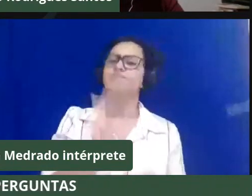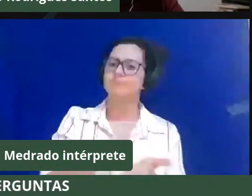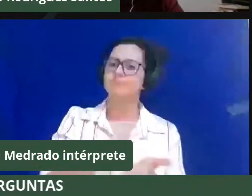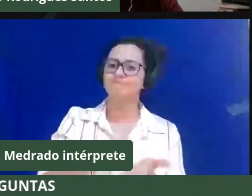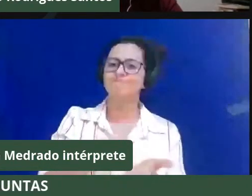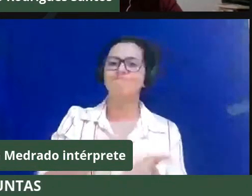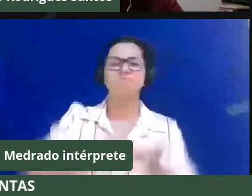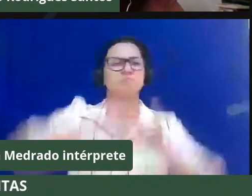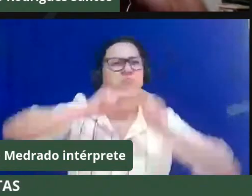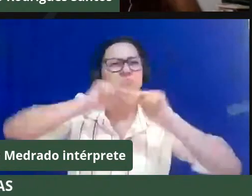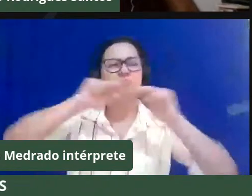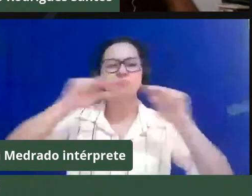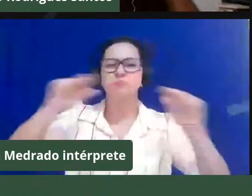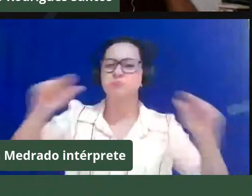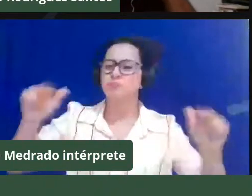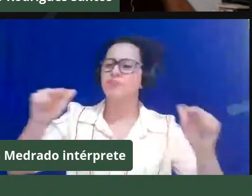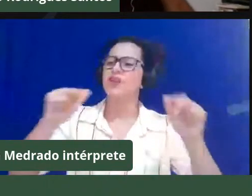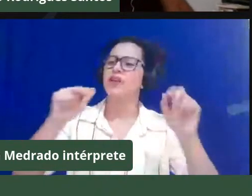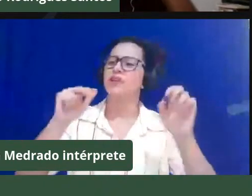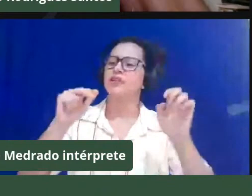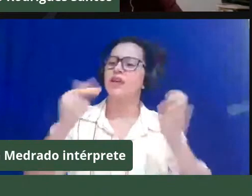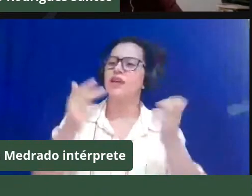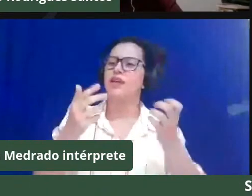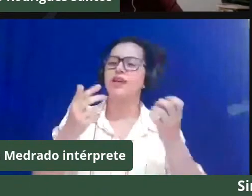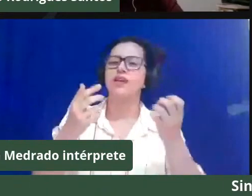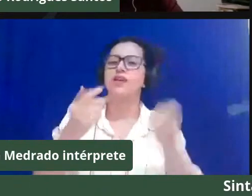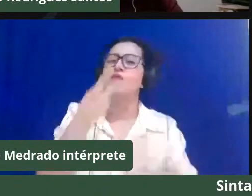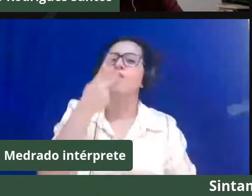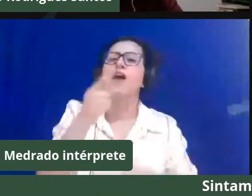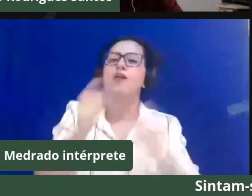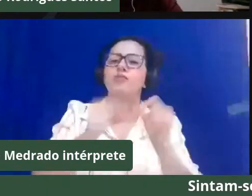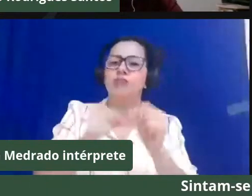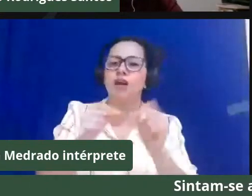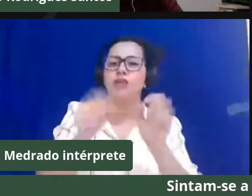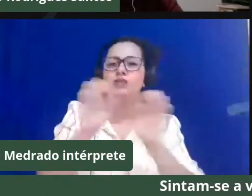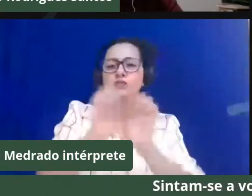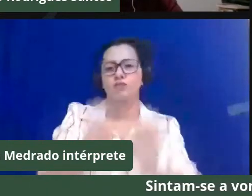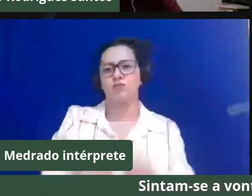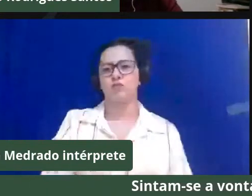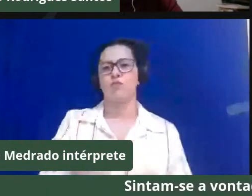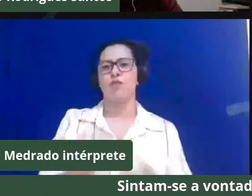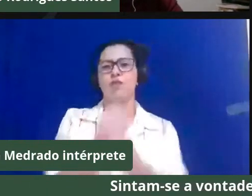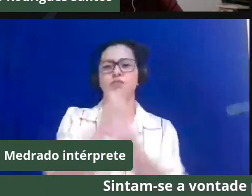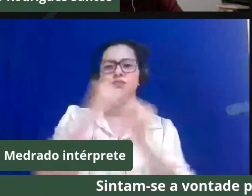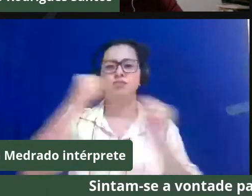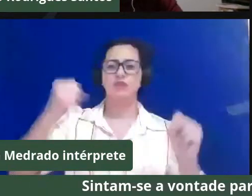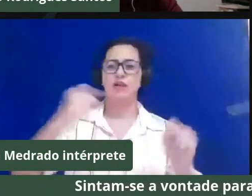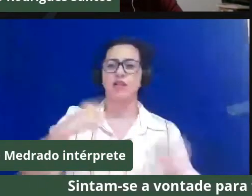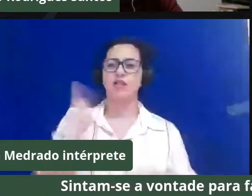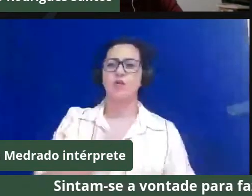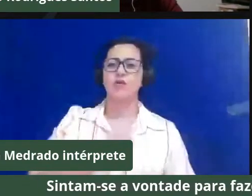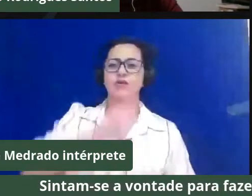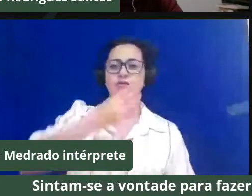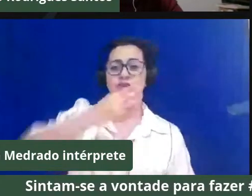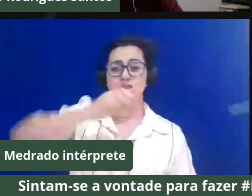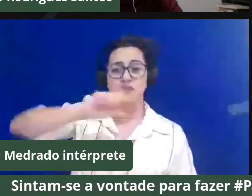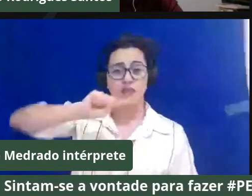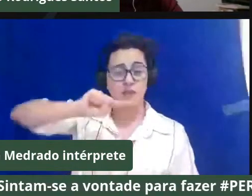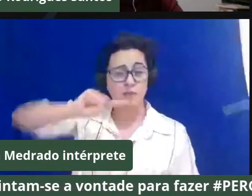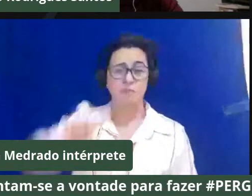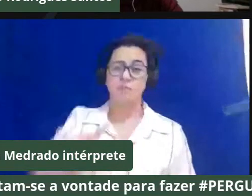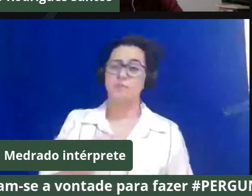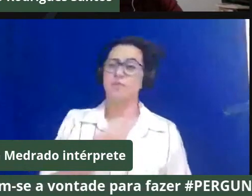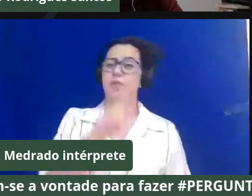estruturas que estão aí, e pensar que nós somos mais de 13 milhões de brasileiros, digo, povo quilombola, né,